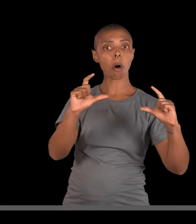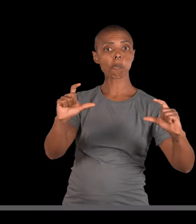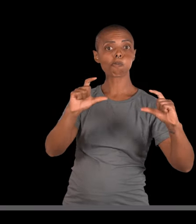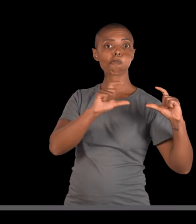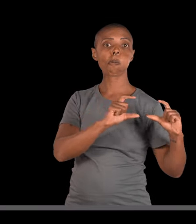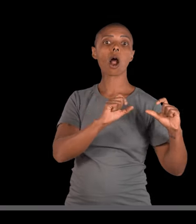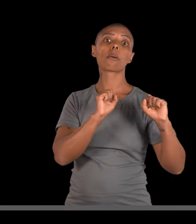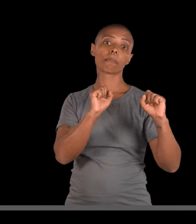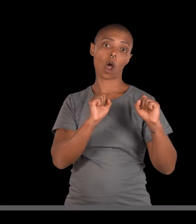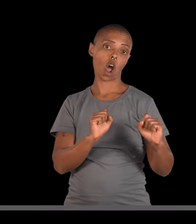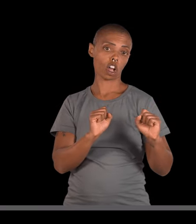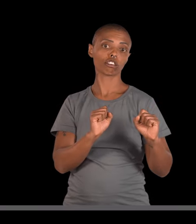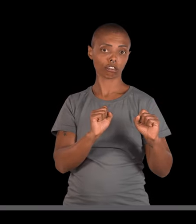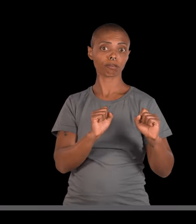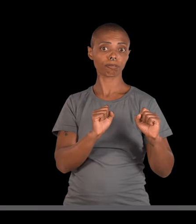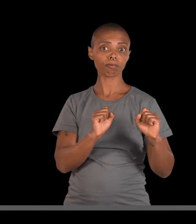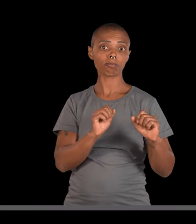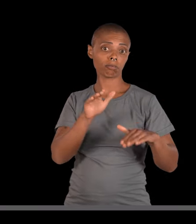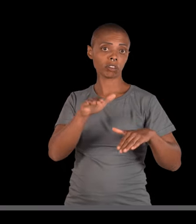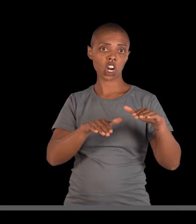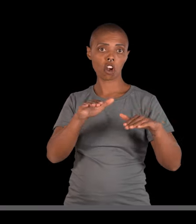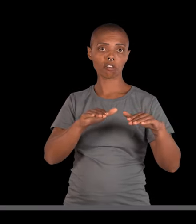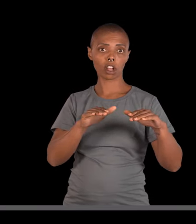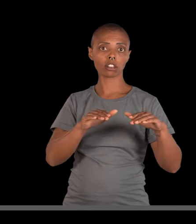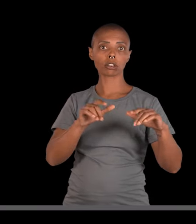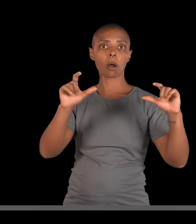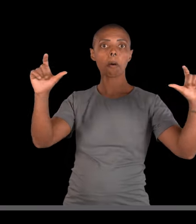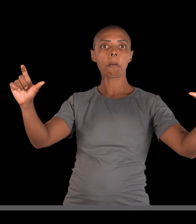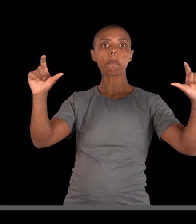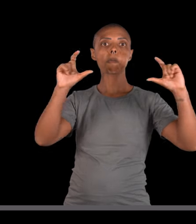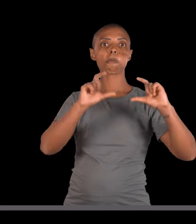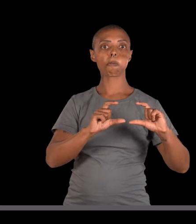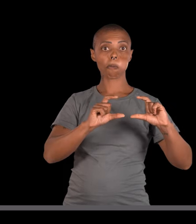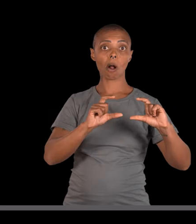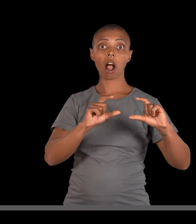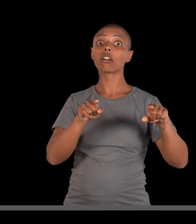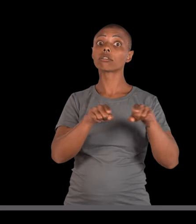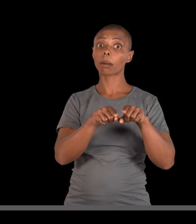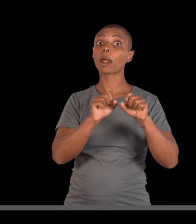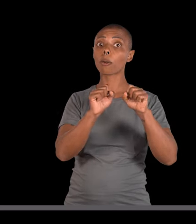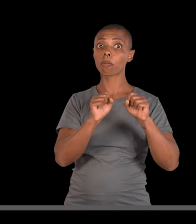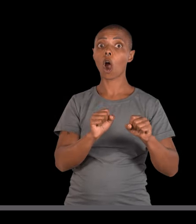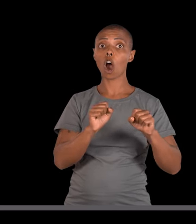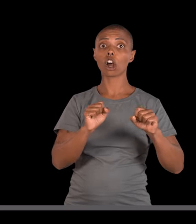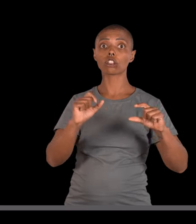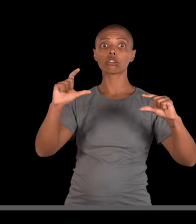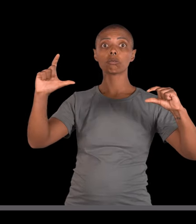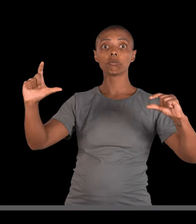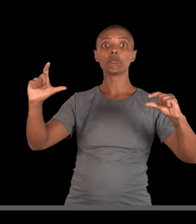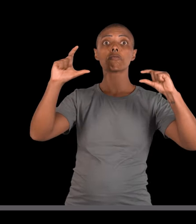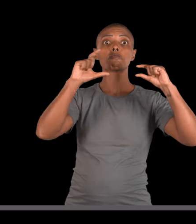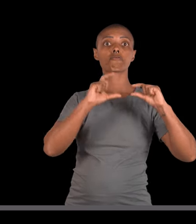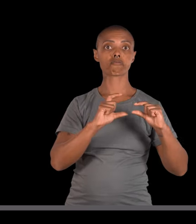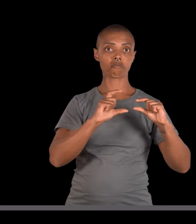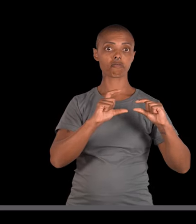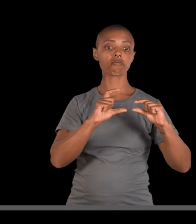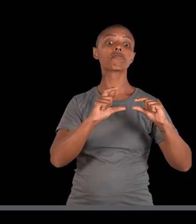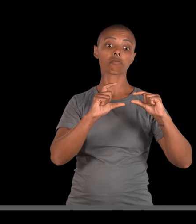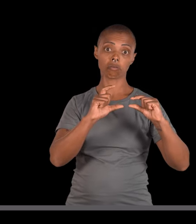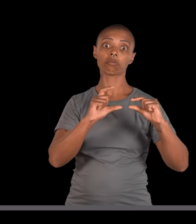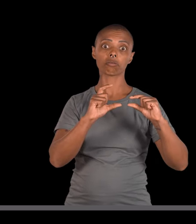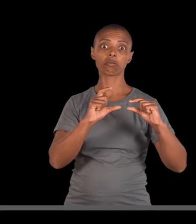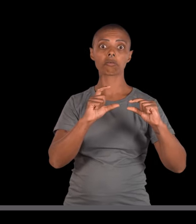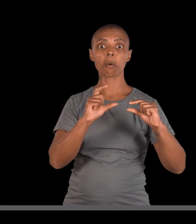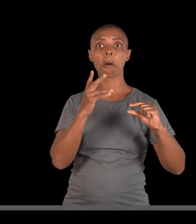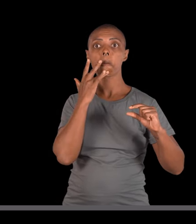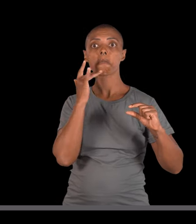Fzão? Pode. Um Fzão pode ter vindo daqui, e o outro Fzão daqui. Ele pode ser Fzão, Fzinho? Pode.